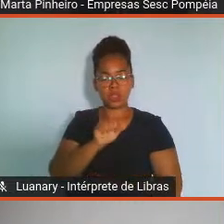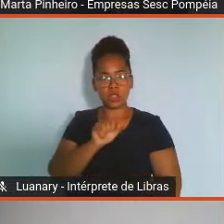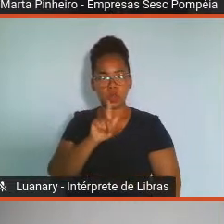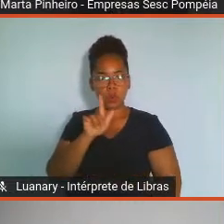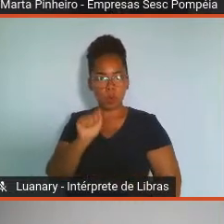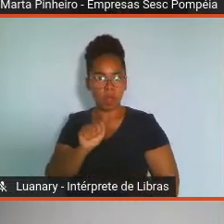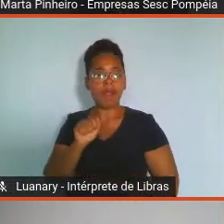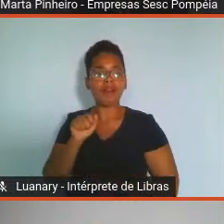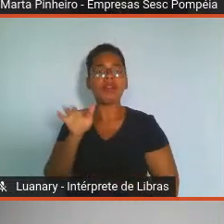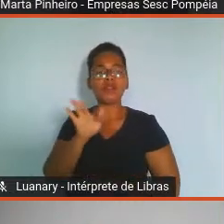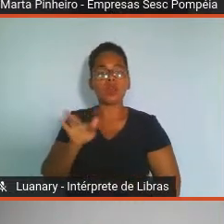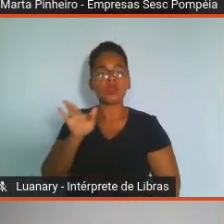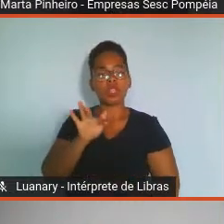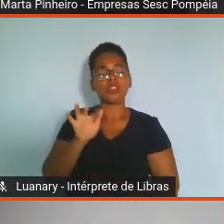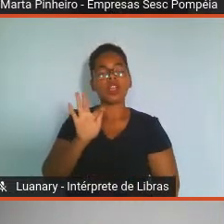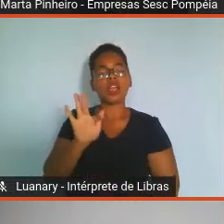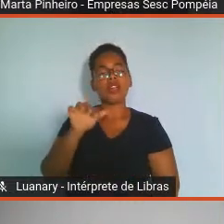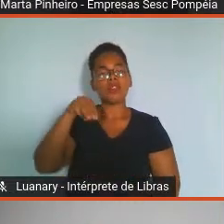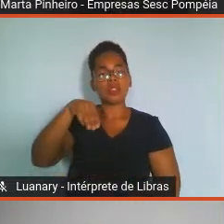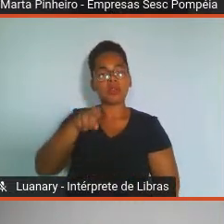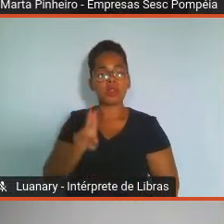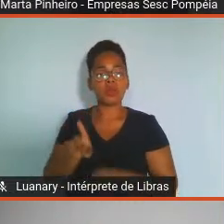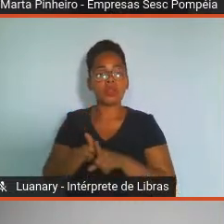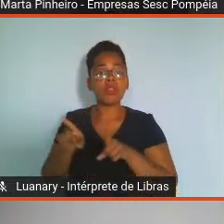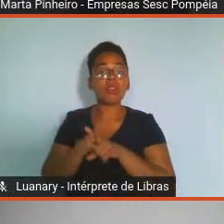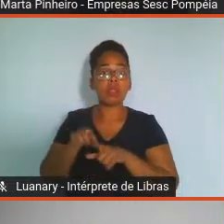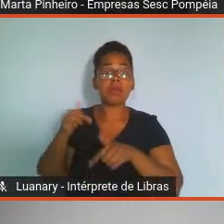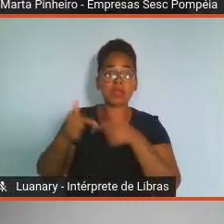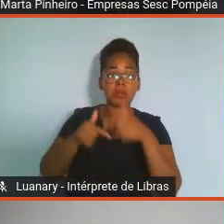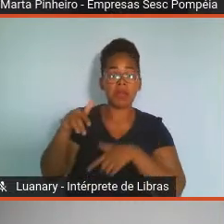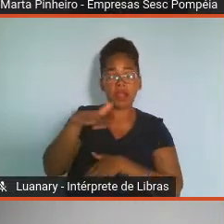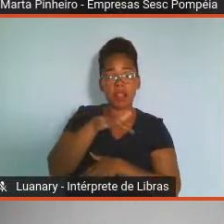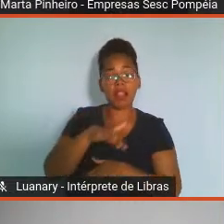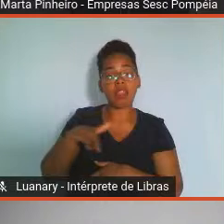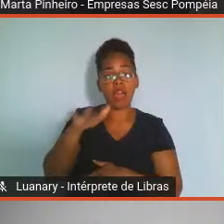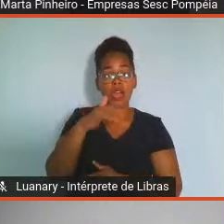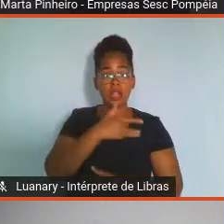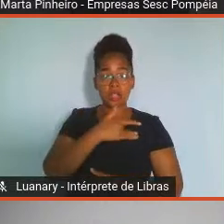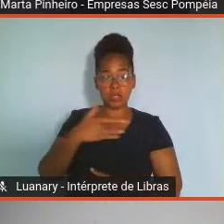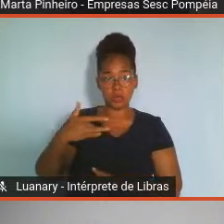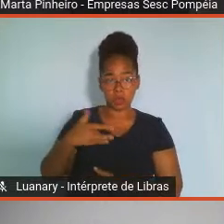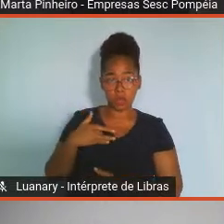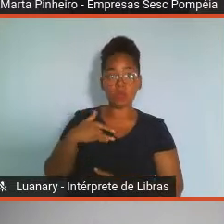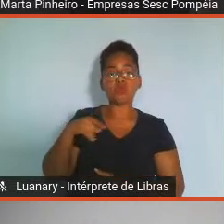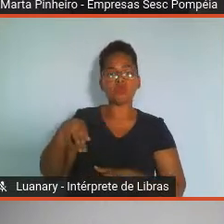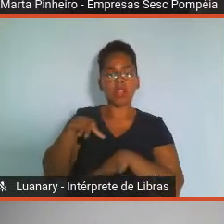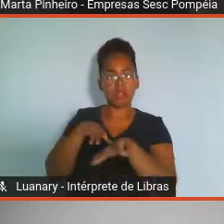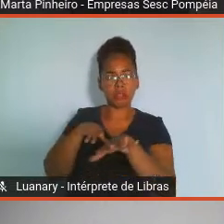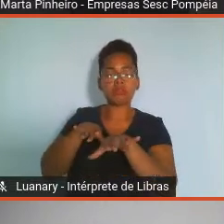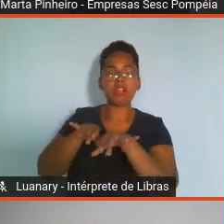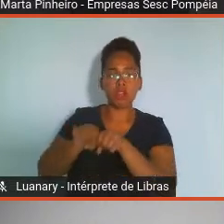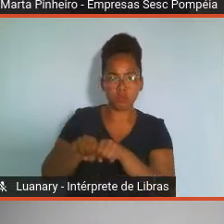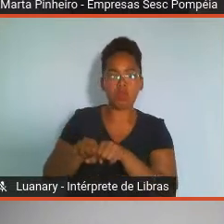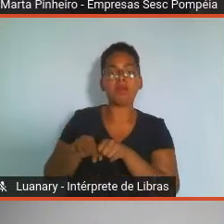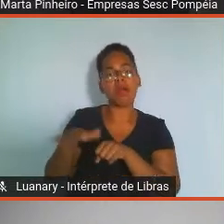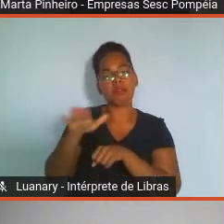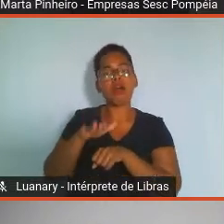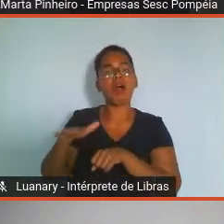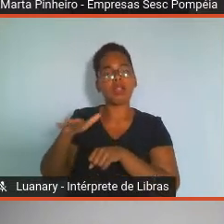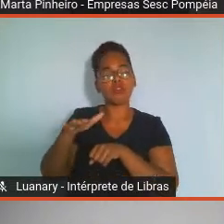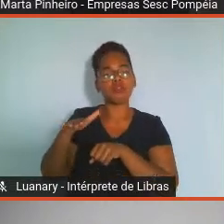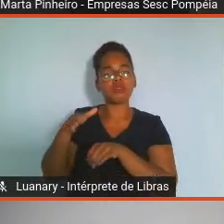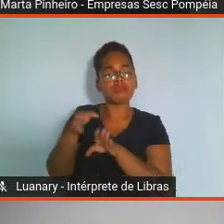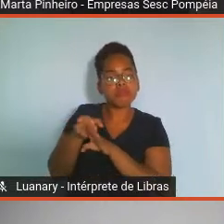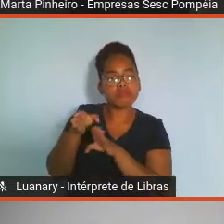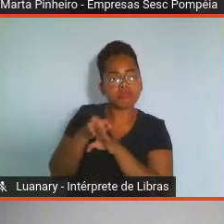facilitadora em Meditação na Área da Saúde pela Unesp, formação em Health Awareness Coaching pela Care Evolution